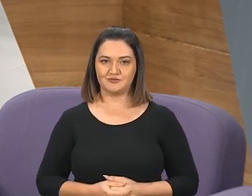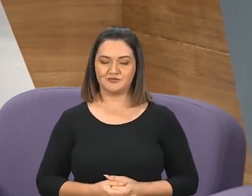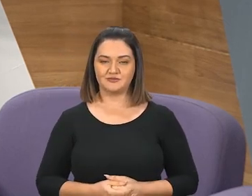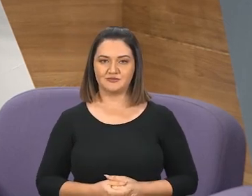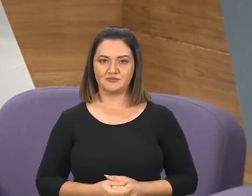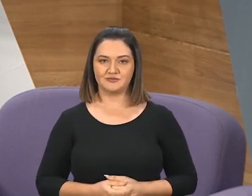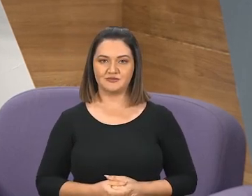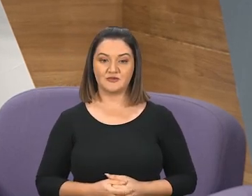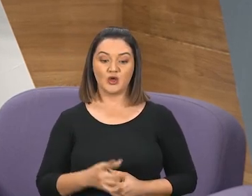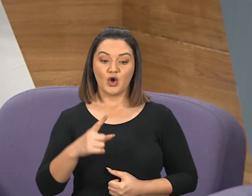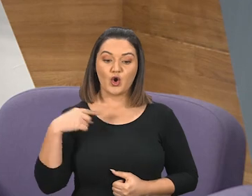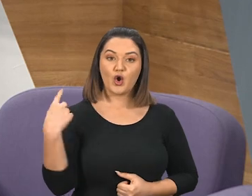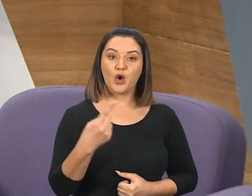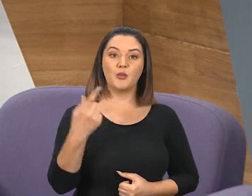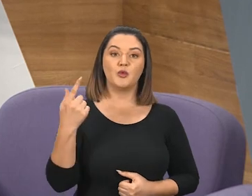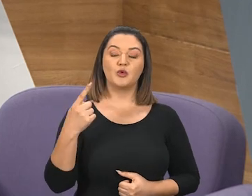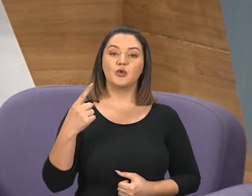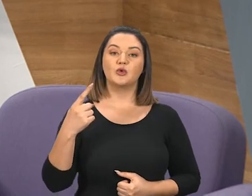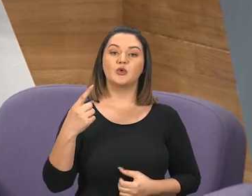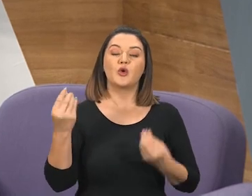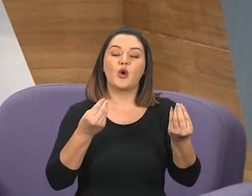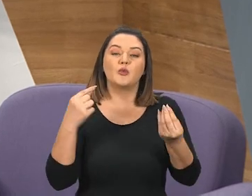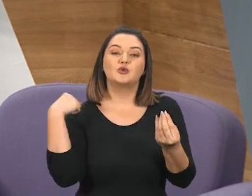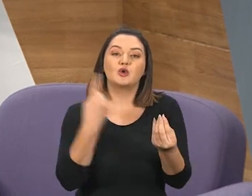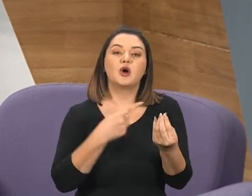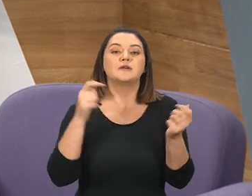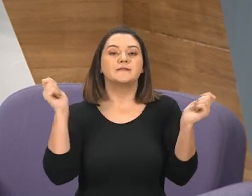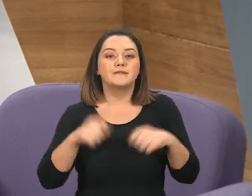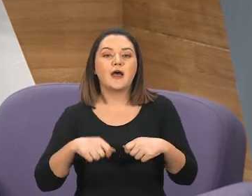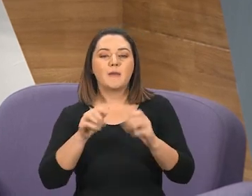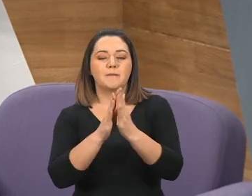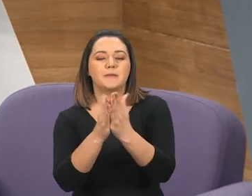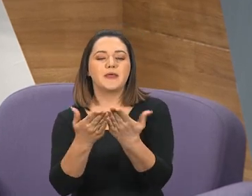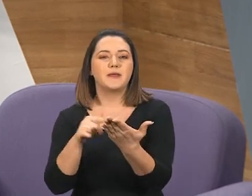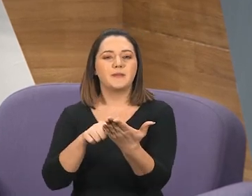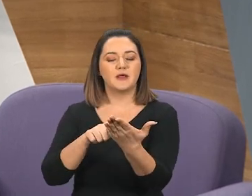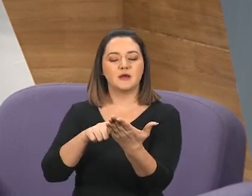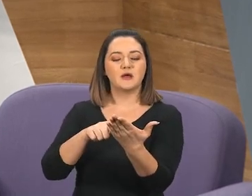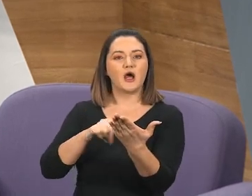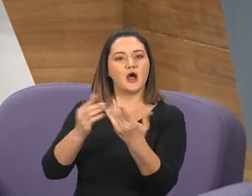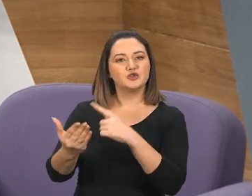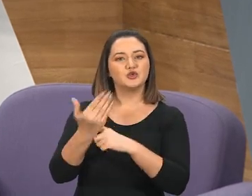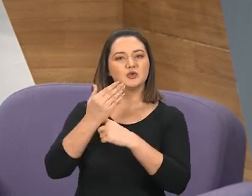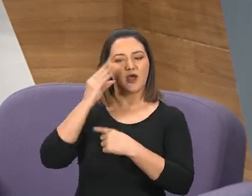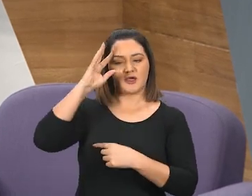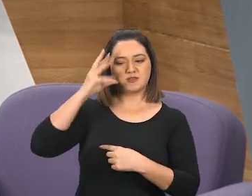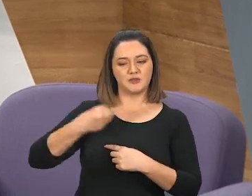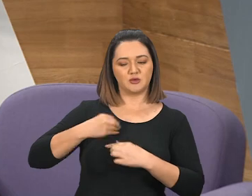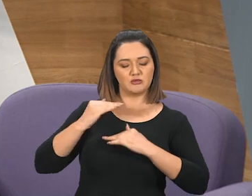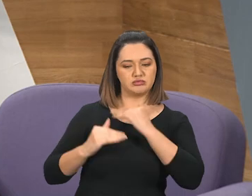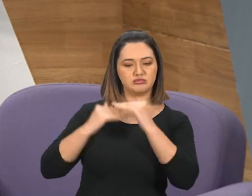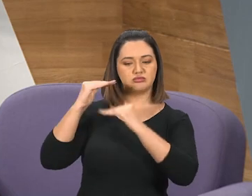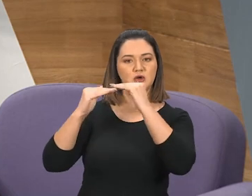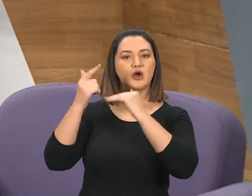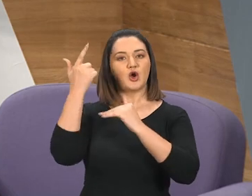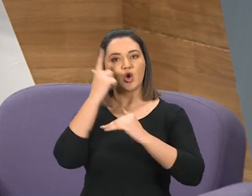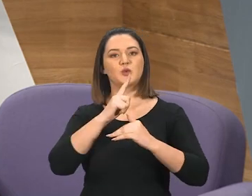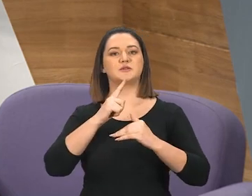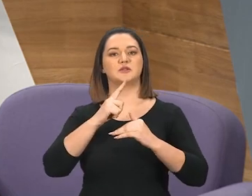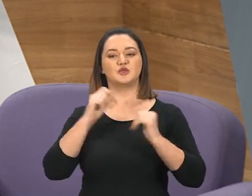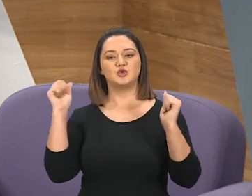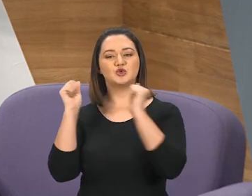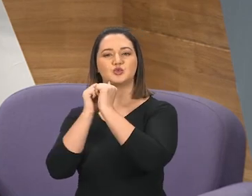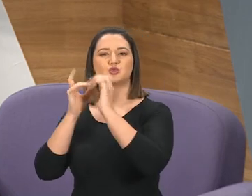Como nos organizar, nos preparar biblicamente, espiritualmente, para vencer